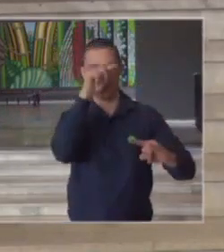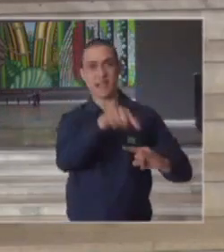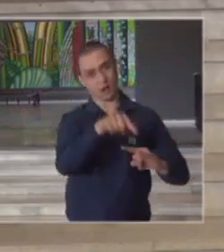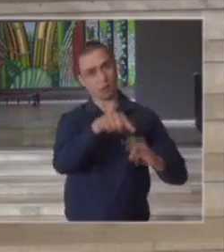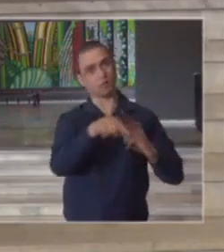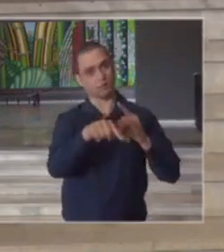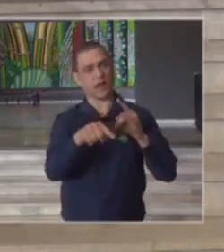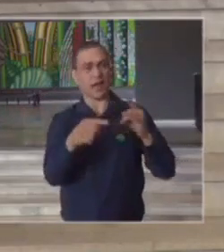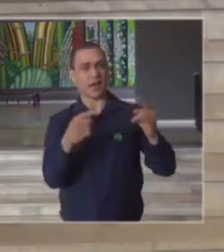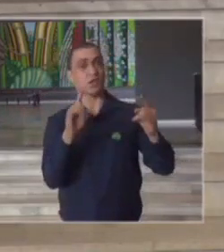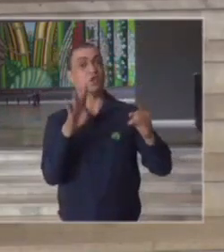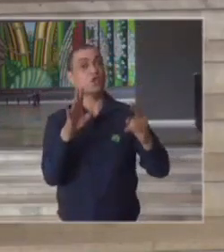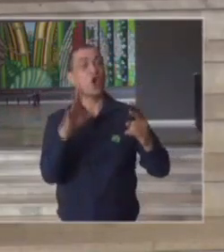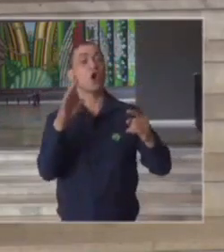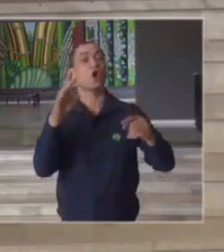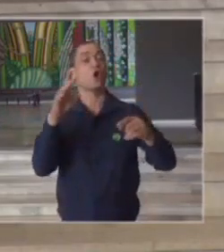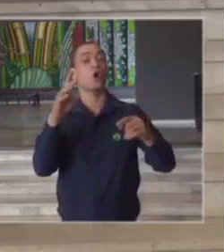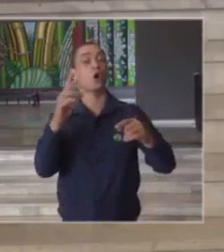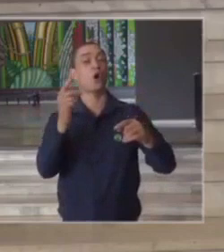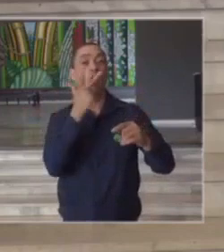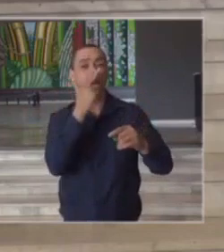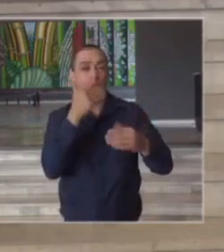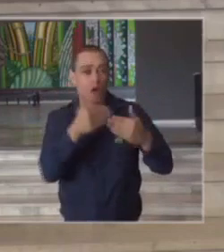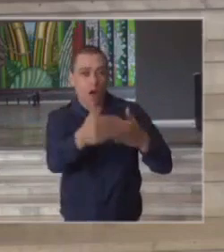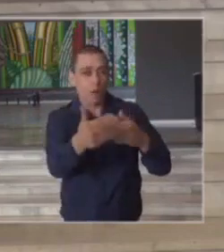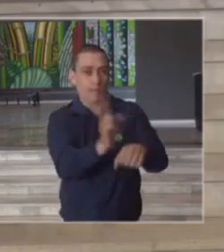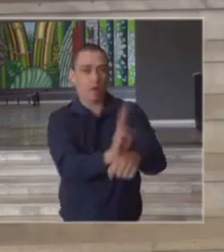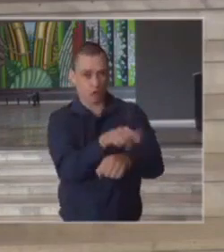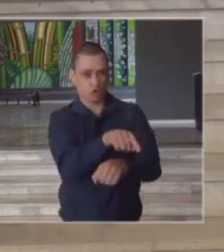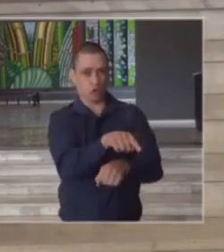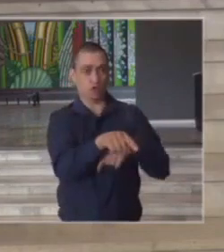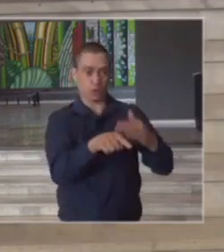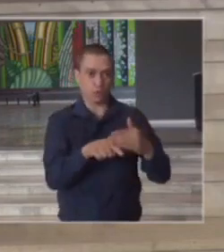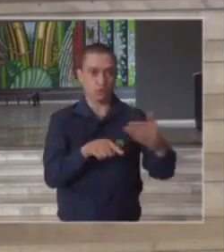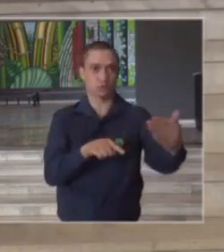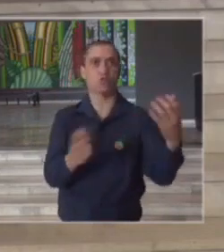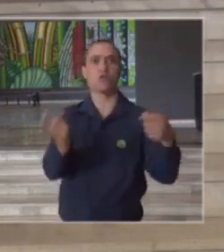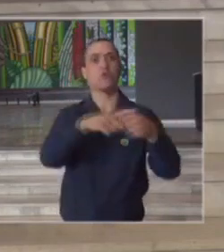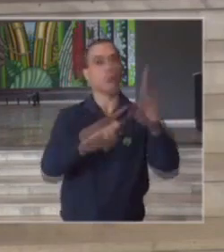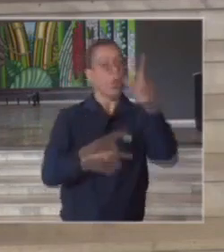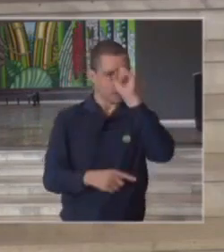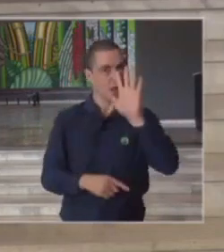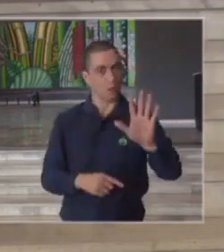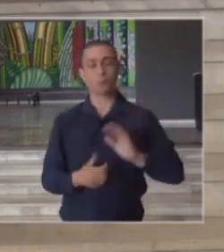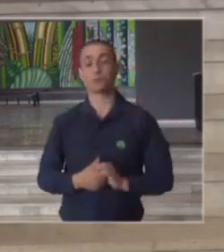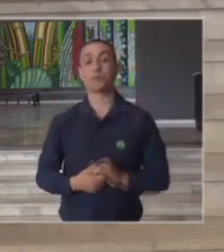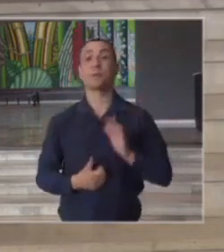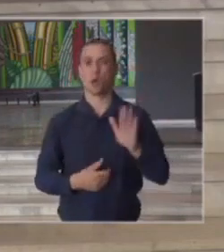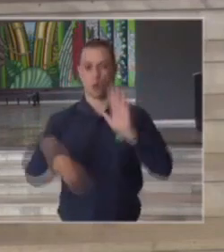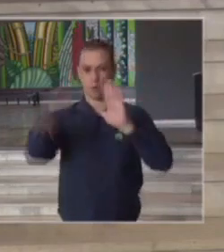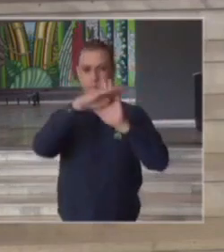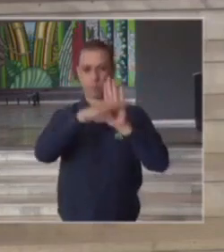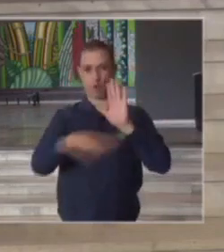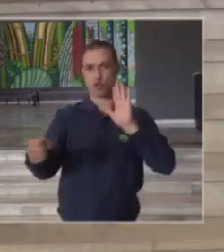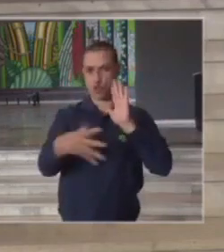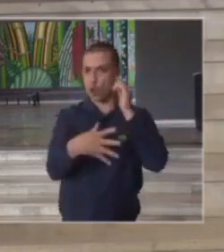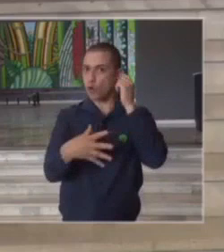provisório que voltará a ser então um ambulatório logo passar por isso a questão dos protocolos